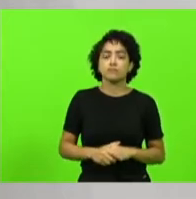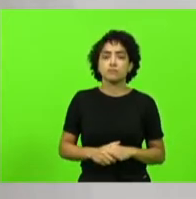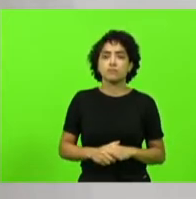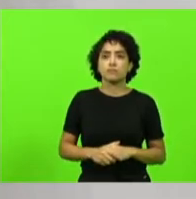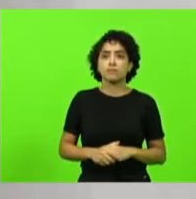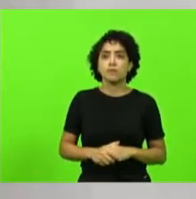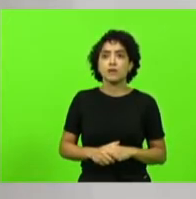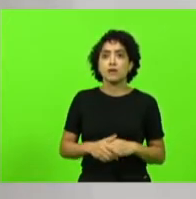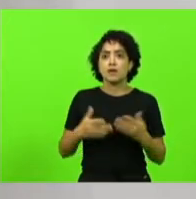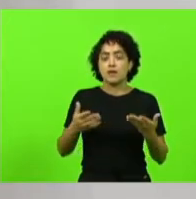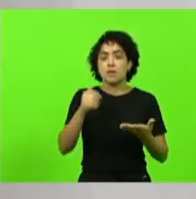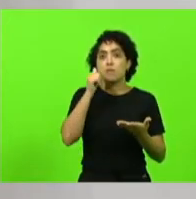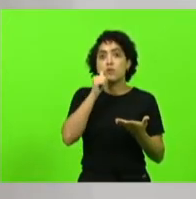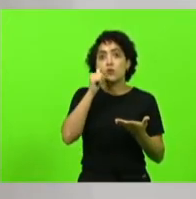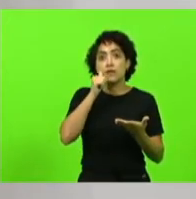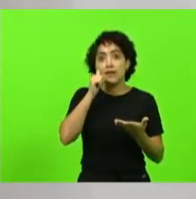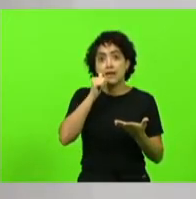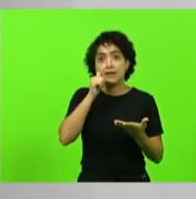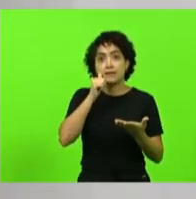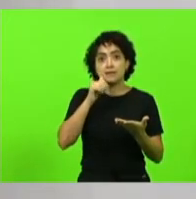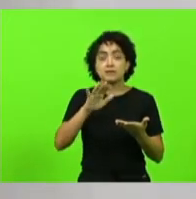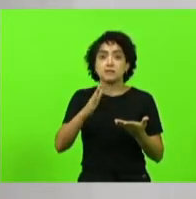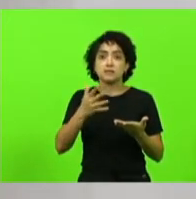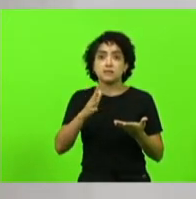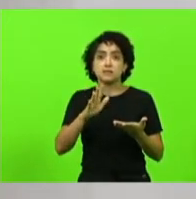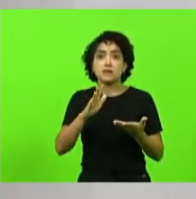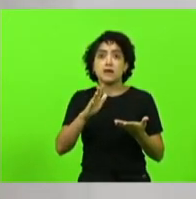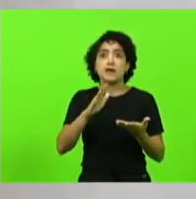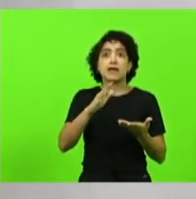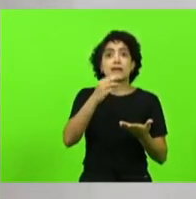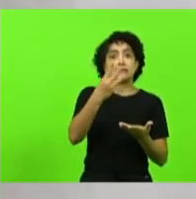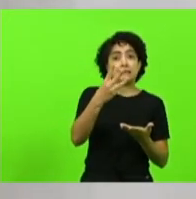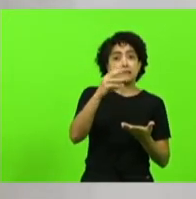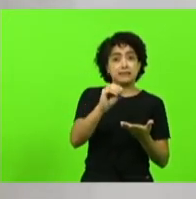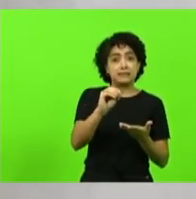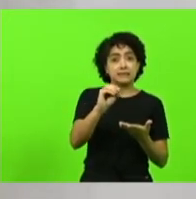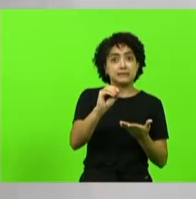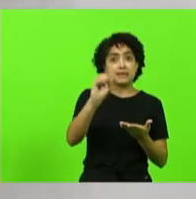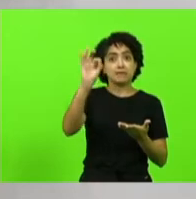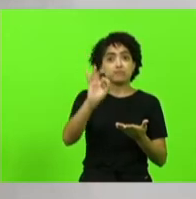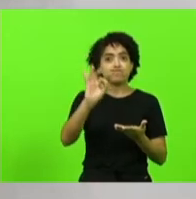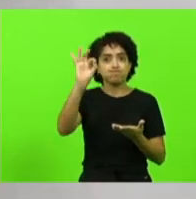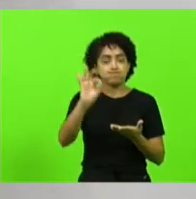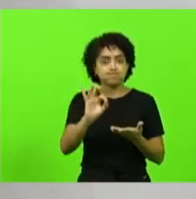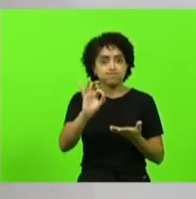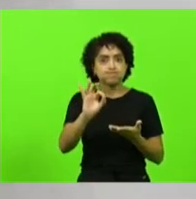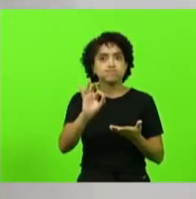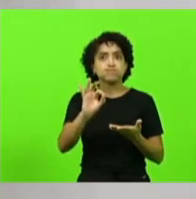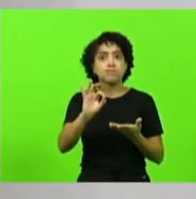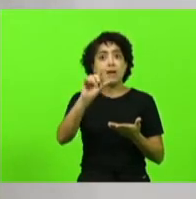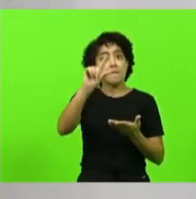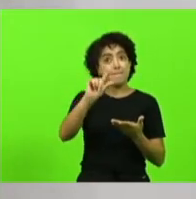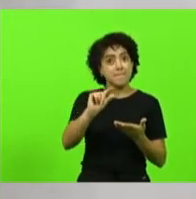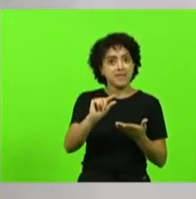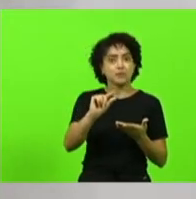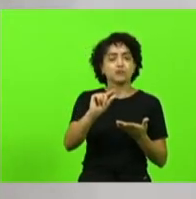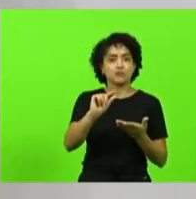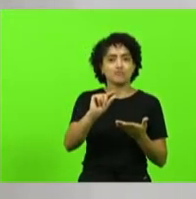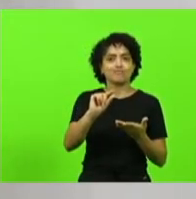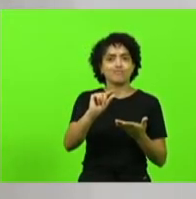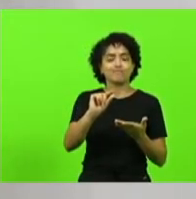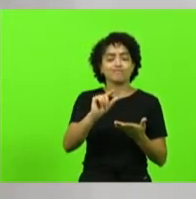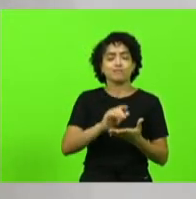mulheres ganham em média de 30 a 40% que os homens em cargos equivalentes